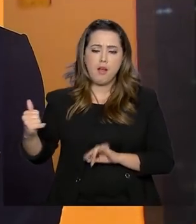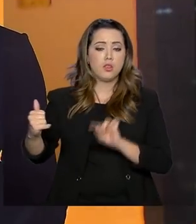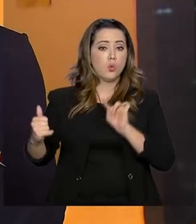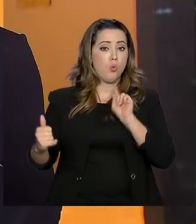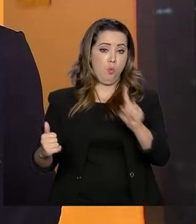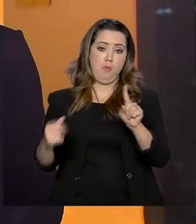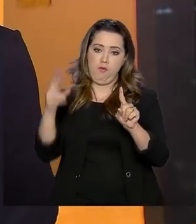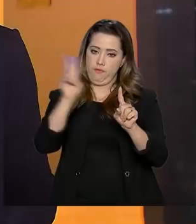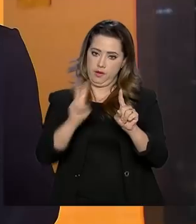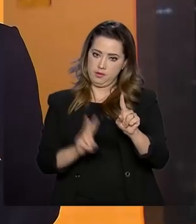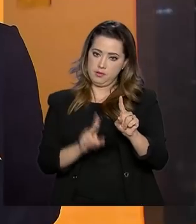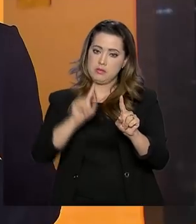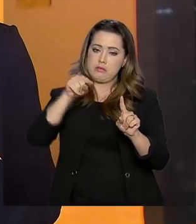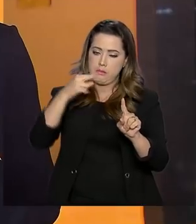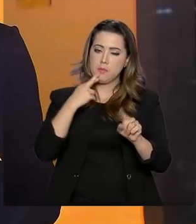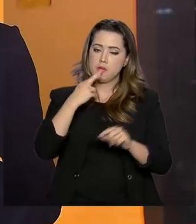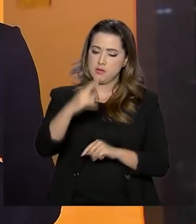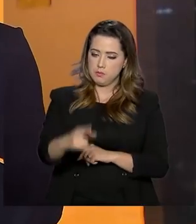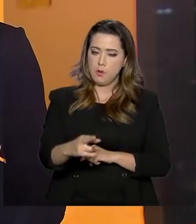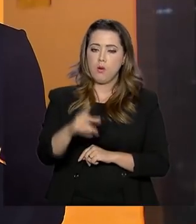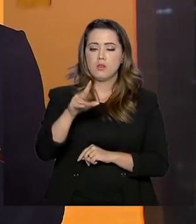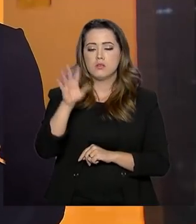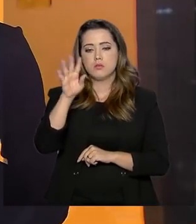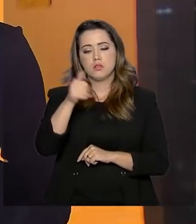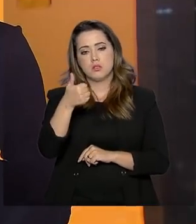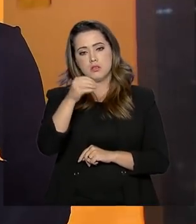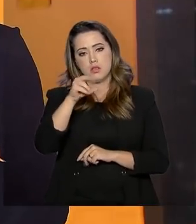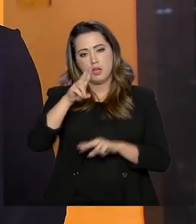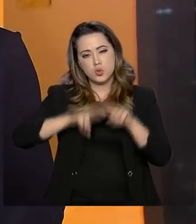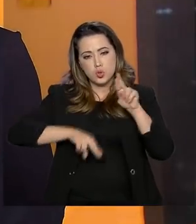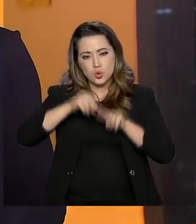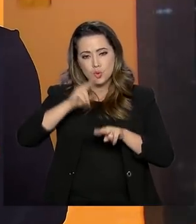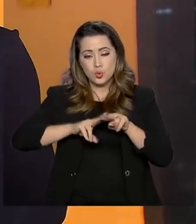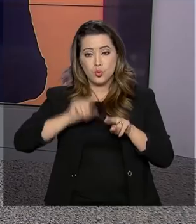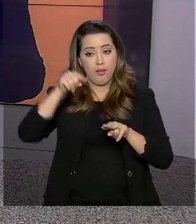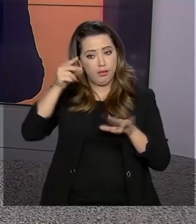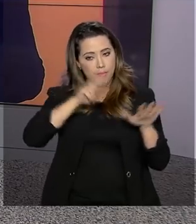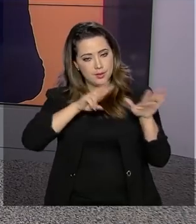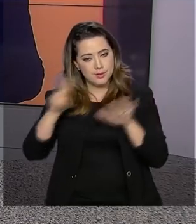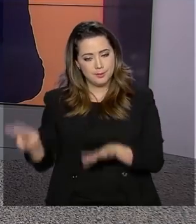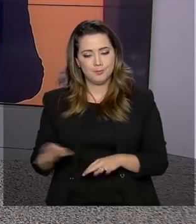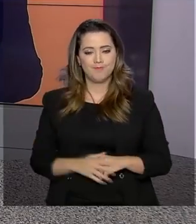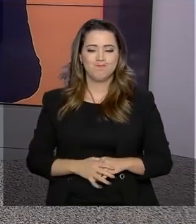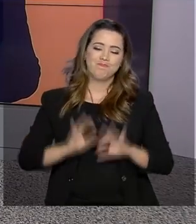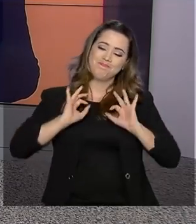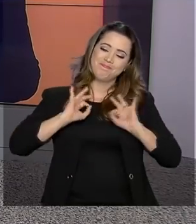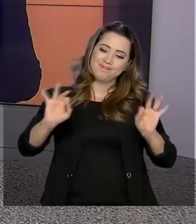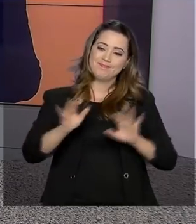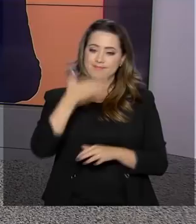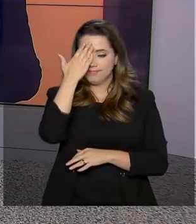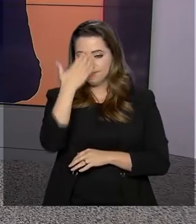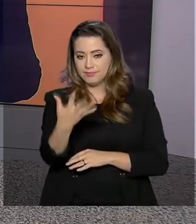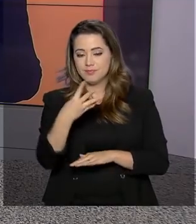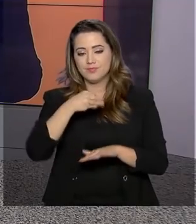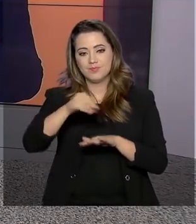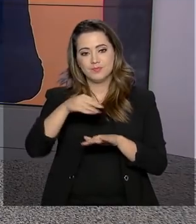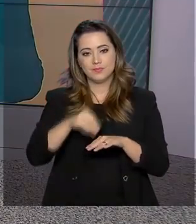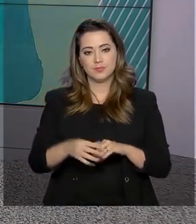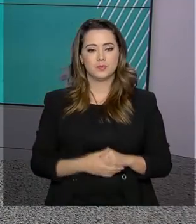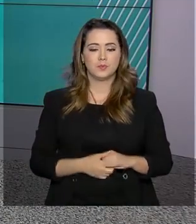resultado será divulgado no dia 10 de junho, na próxima semana. Roberto. Está ótimo, Dani. Obrigado pelas informações.